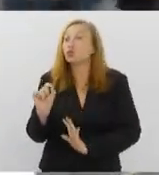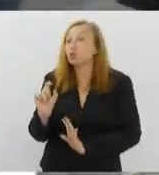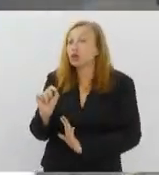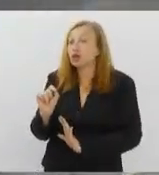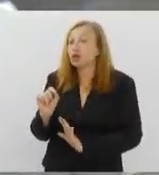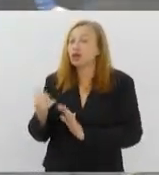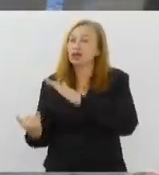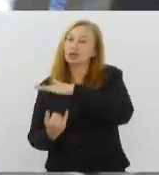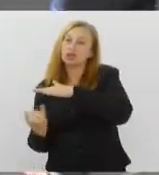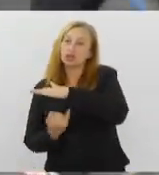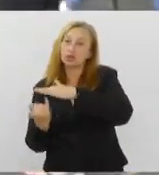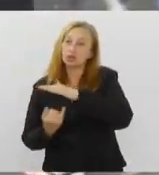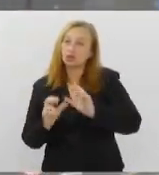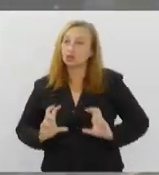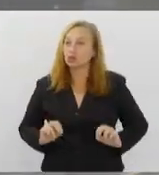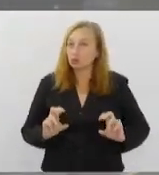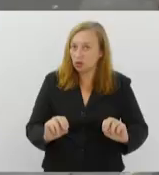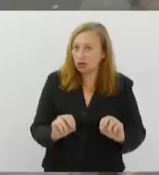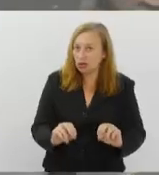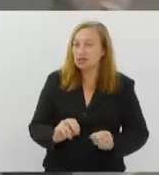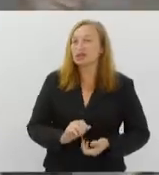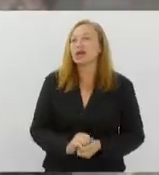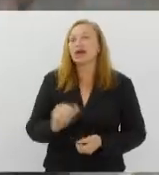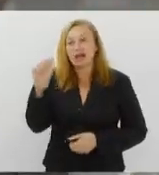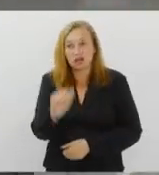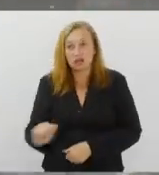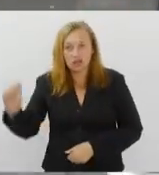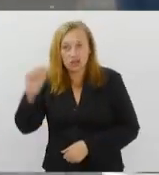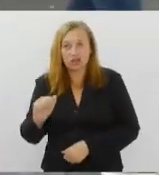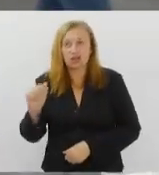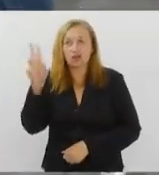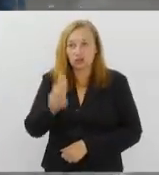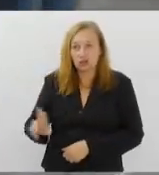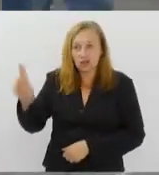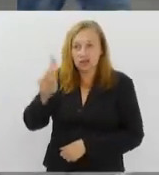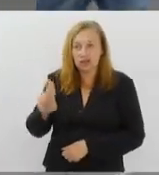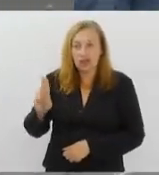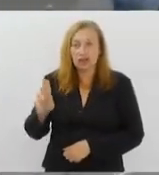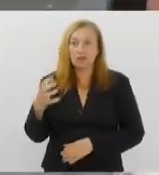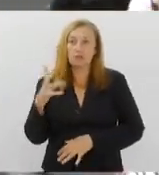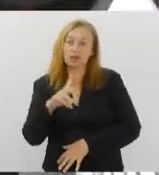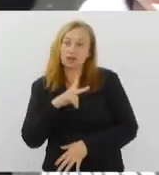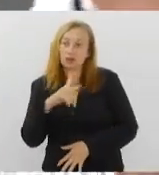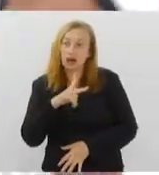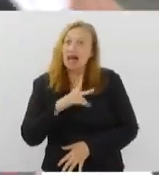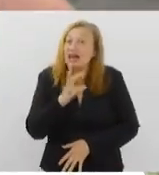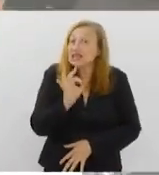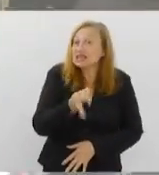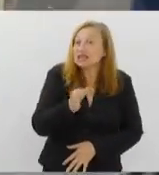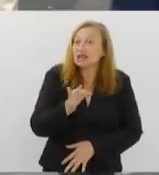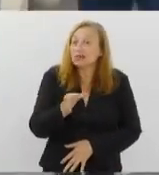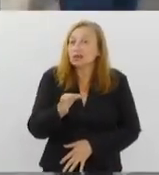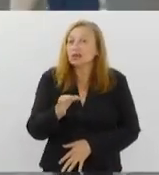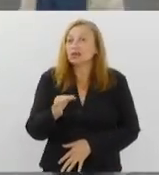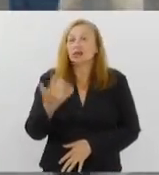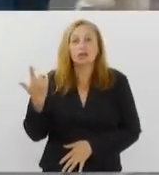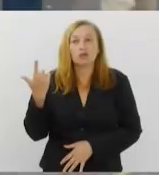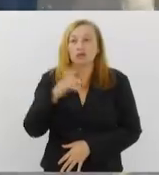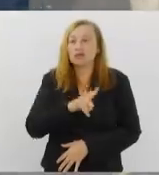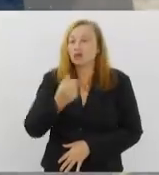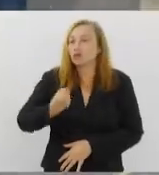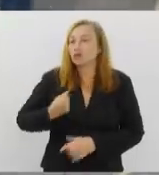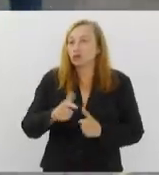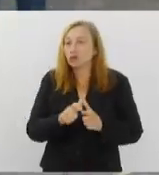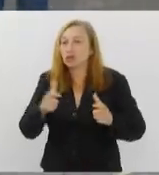junto com a ANUP Social, que é a Associação das Universidades Privadas, exatamente para a gente alcançar o público-alvo do